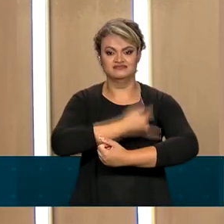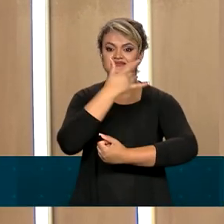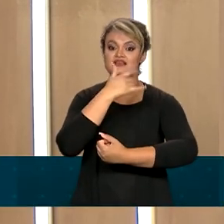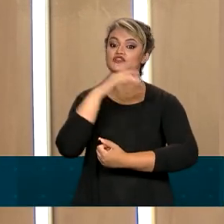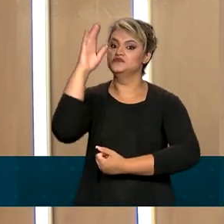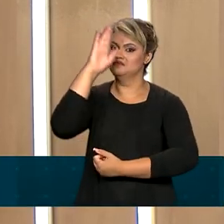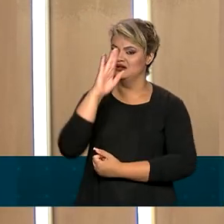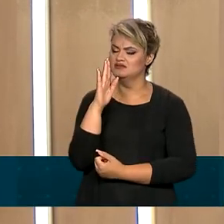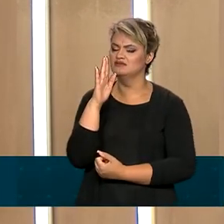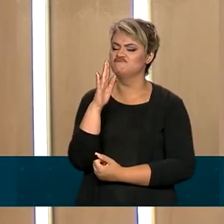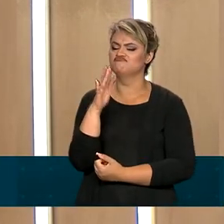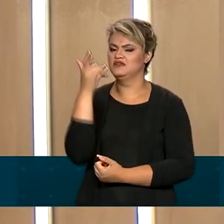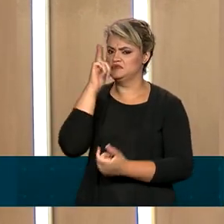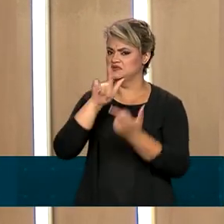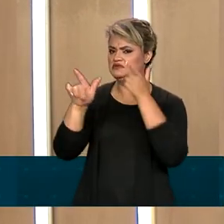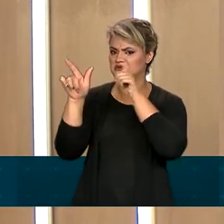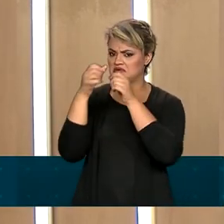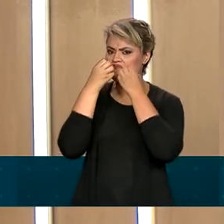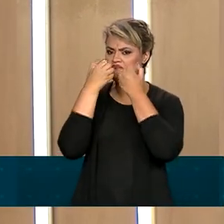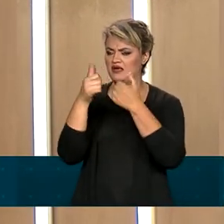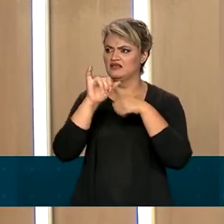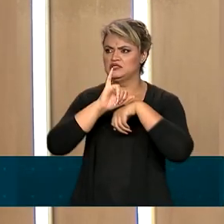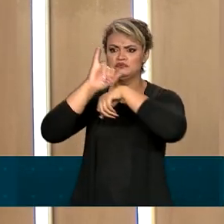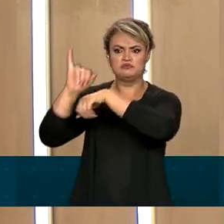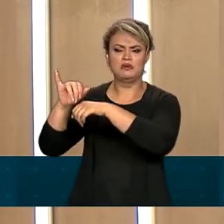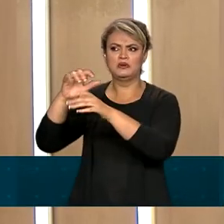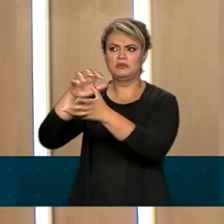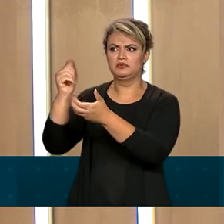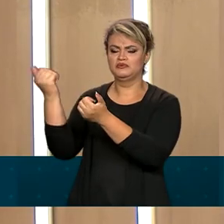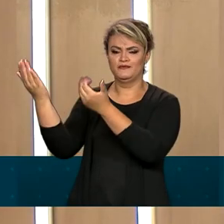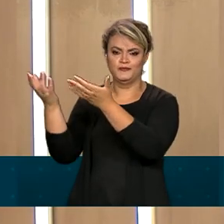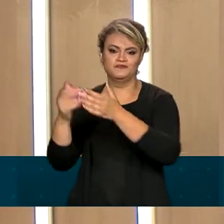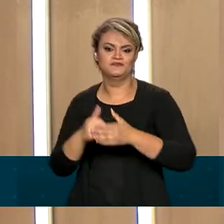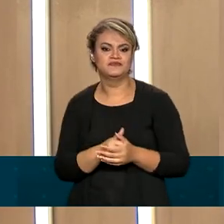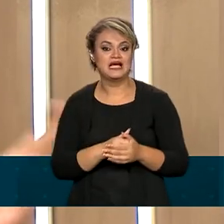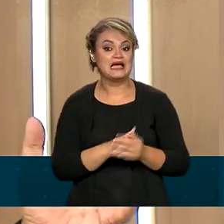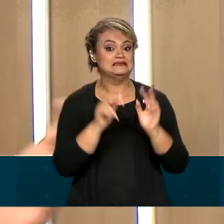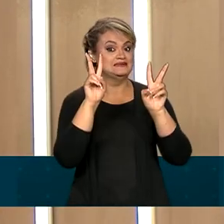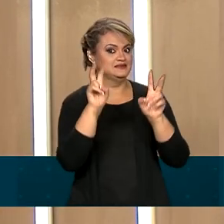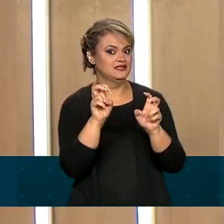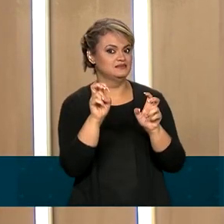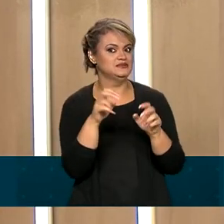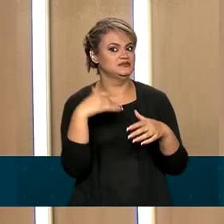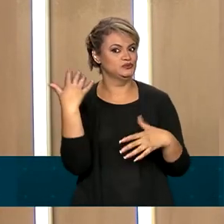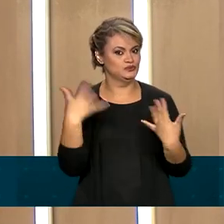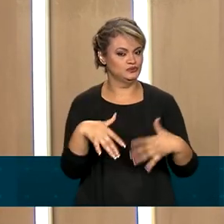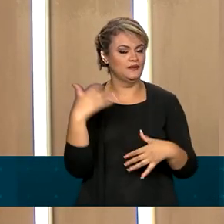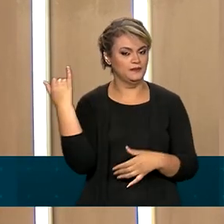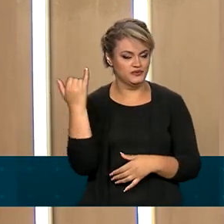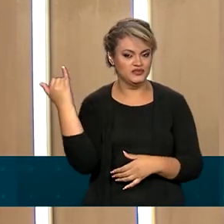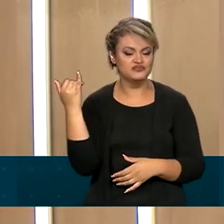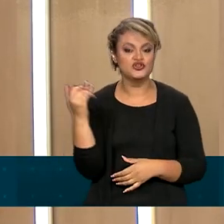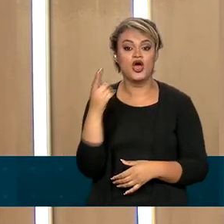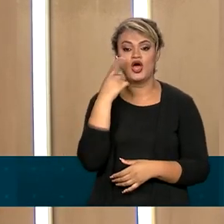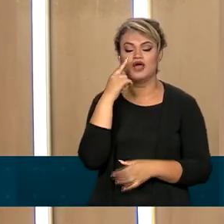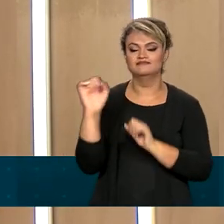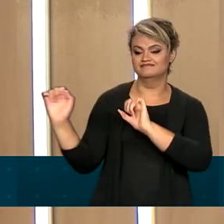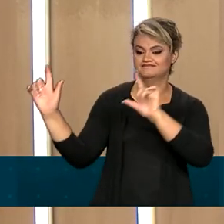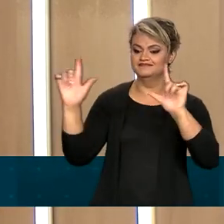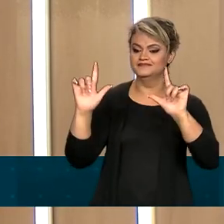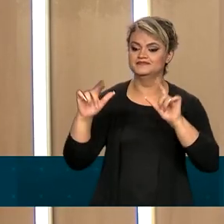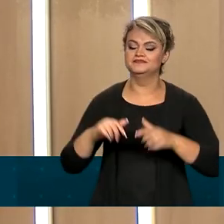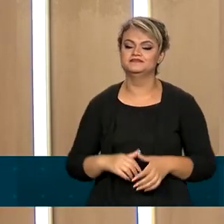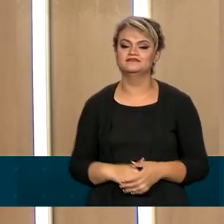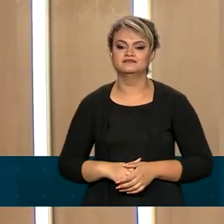Brasil já é um dos maiores exportadores mundiais. E para tratar desse tema, que tanto nos interessa, nós temos uma arte que foi